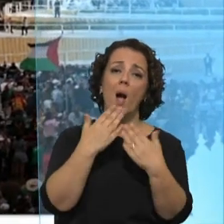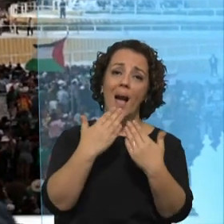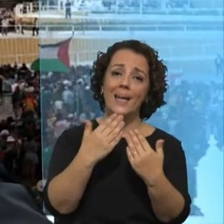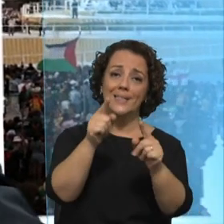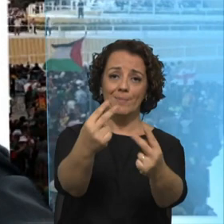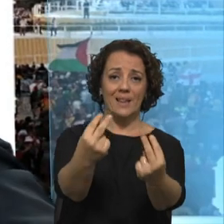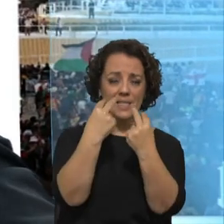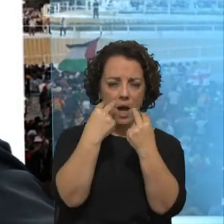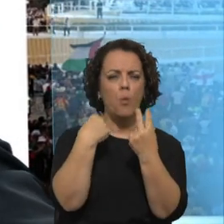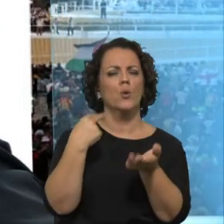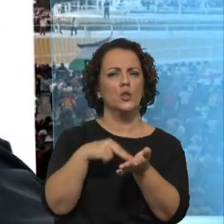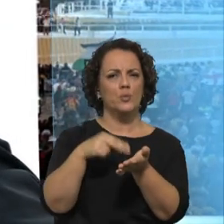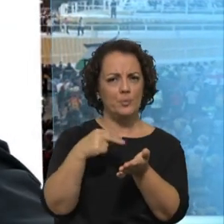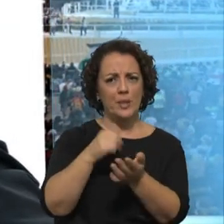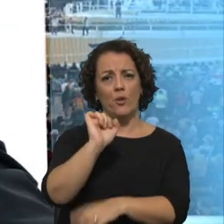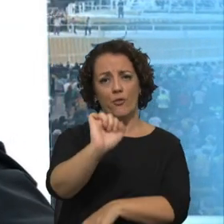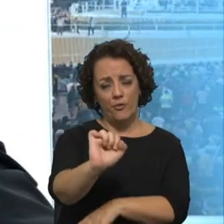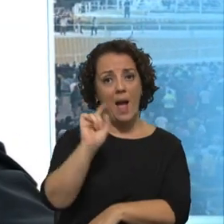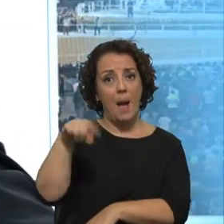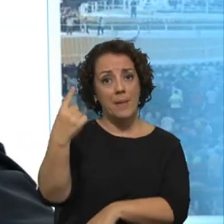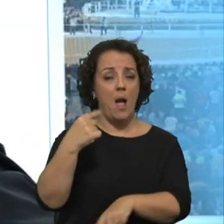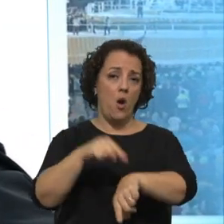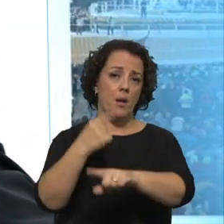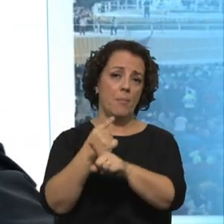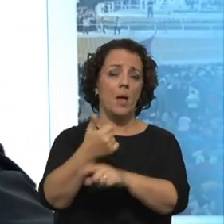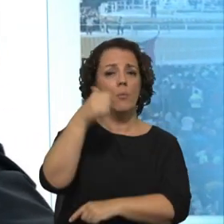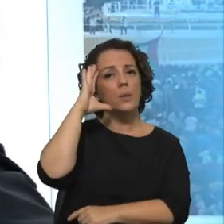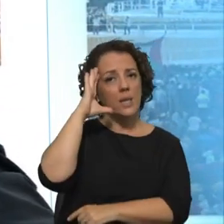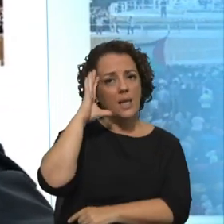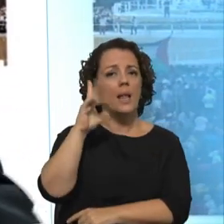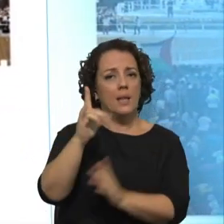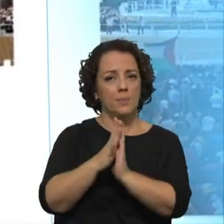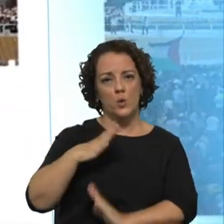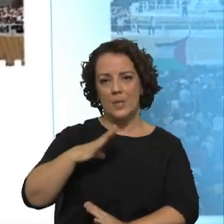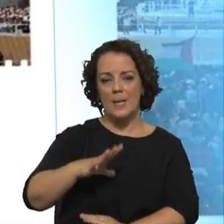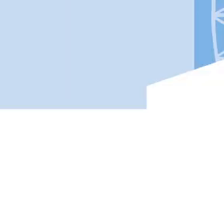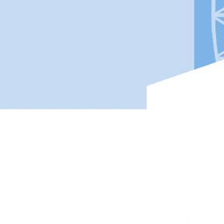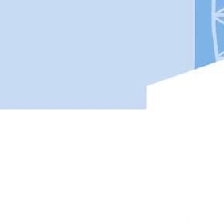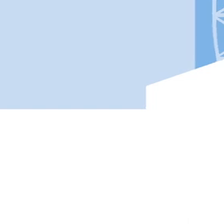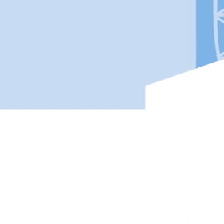atenção e contar com a sua presença amanhã, à mesma hora. Tenha uma boa tarde, até amanhã, se Deus quiser.